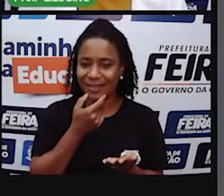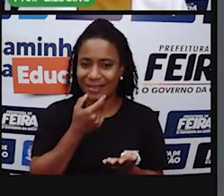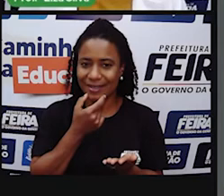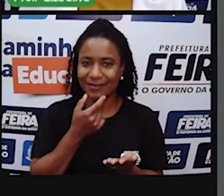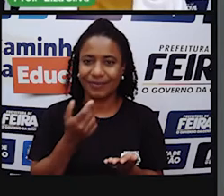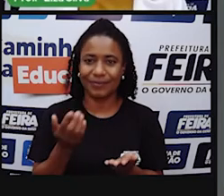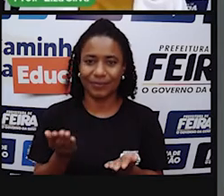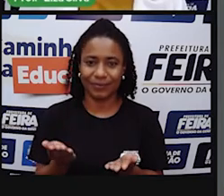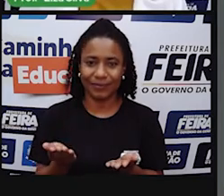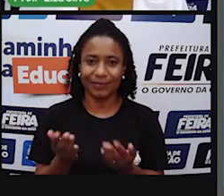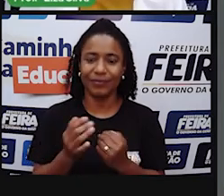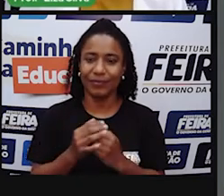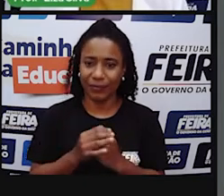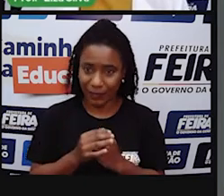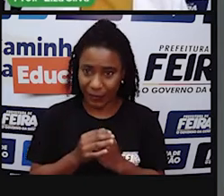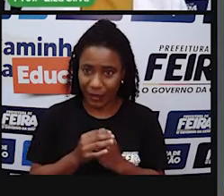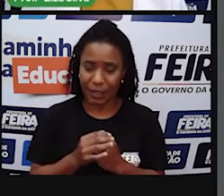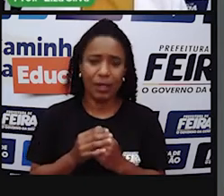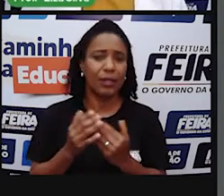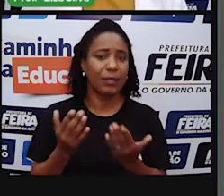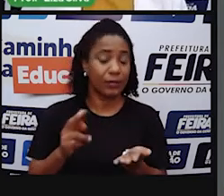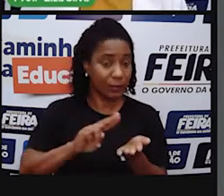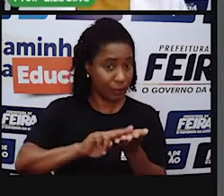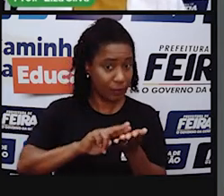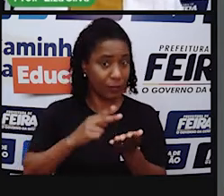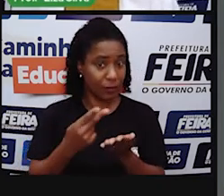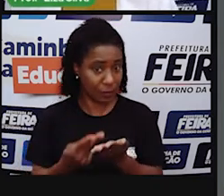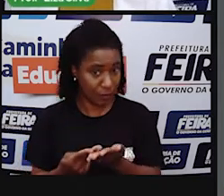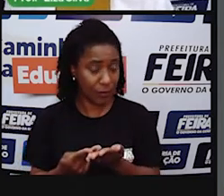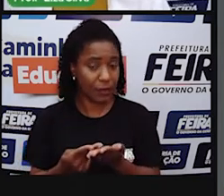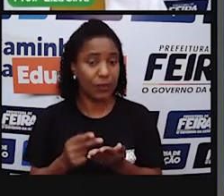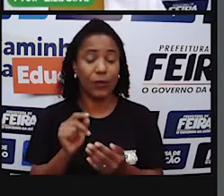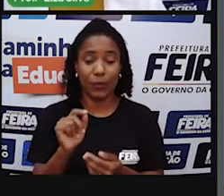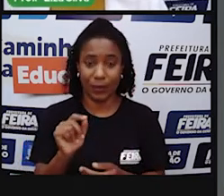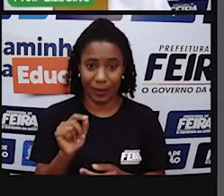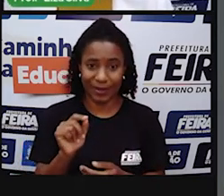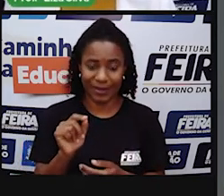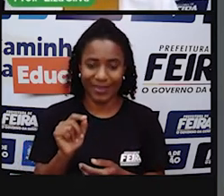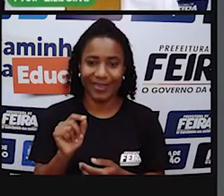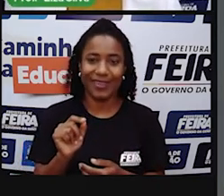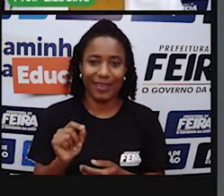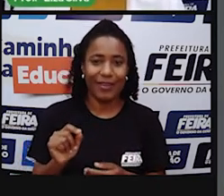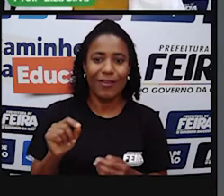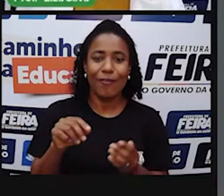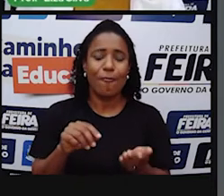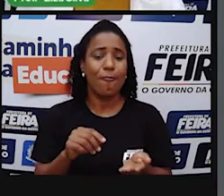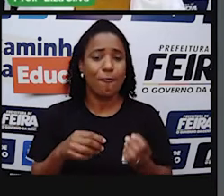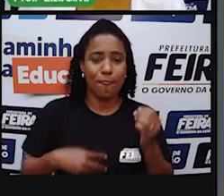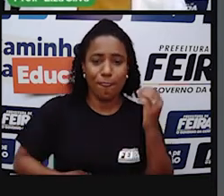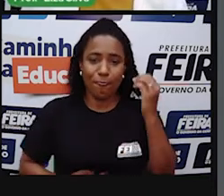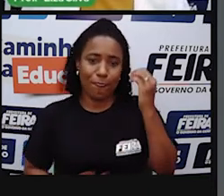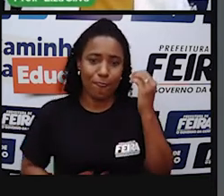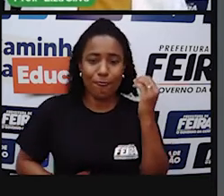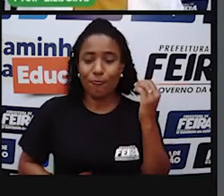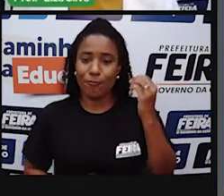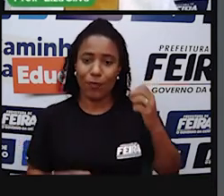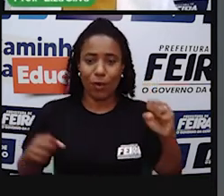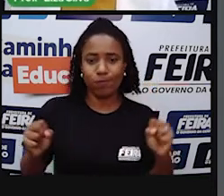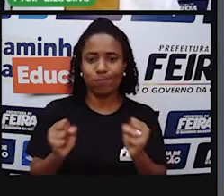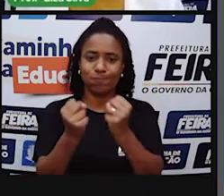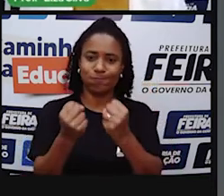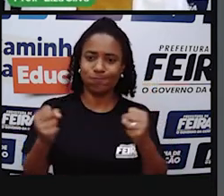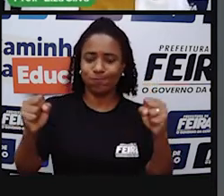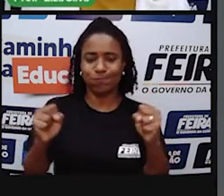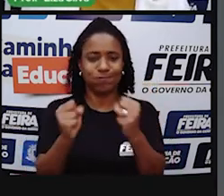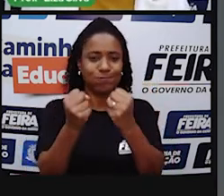with the notes O que isso quer dizer? Que o forró, ele é toda música que é tocada